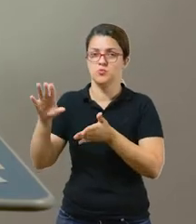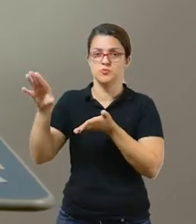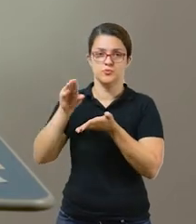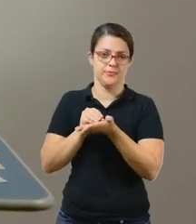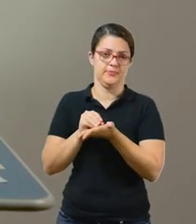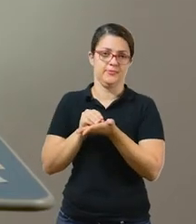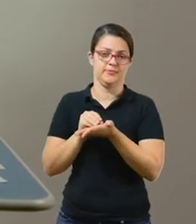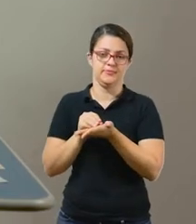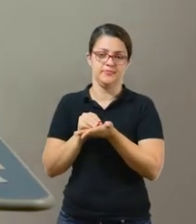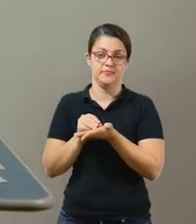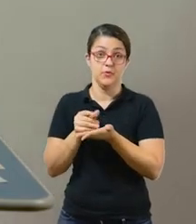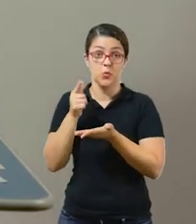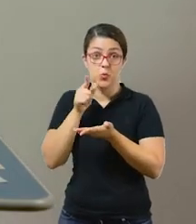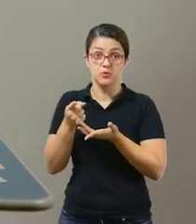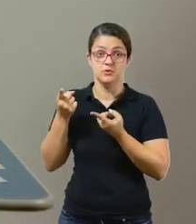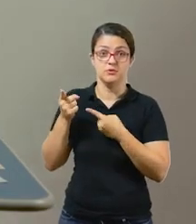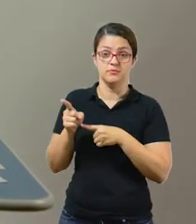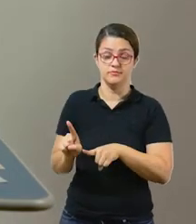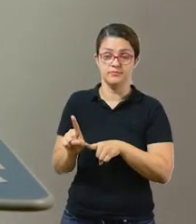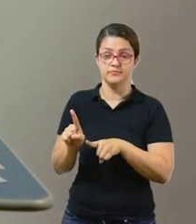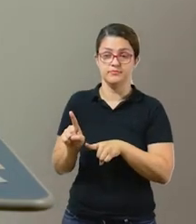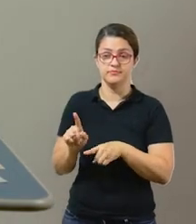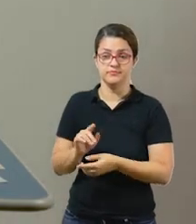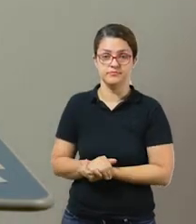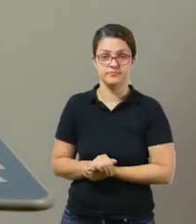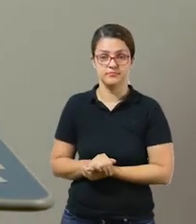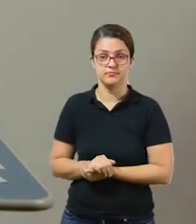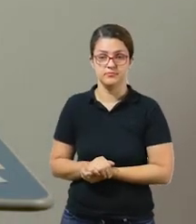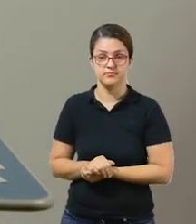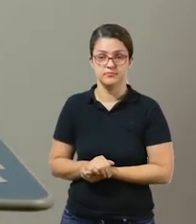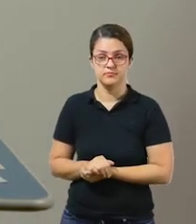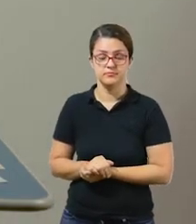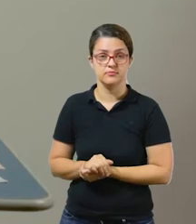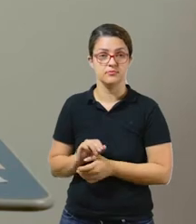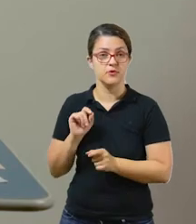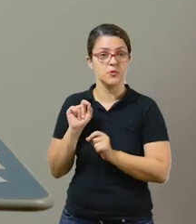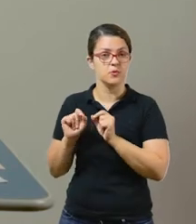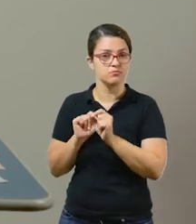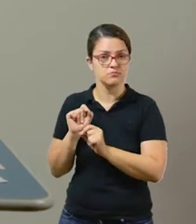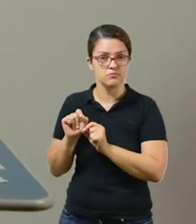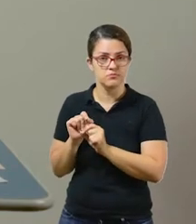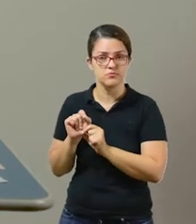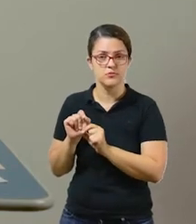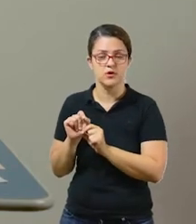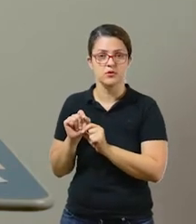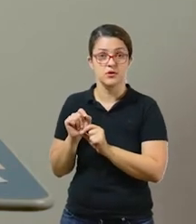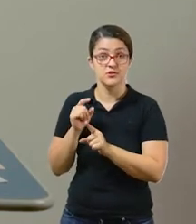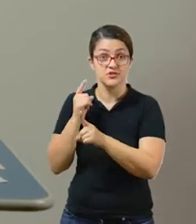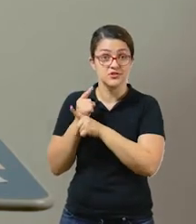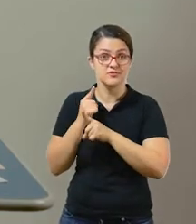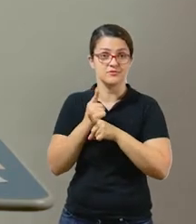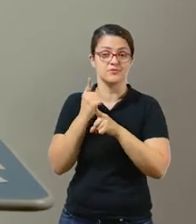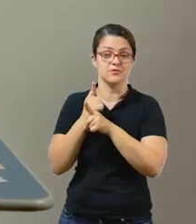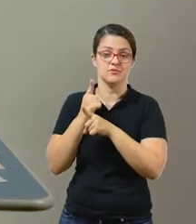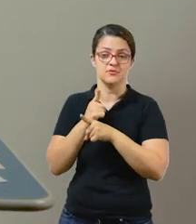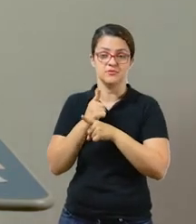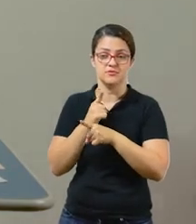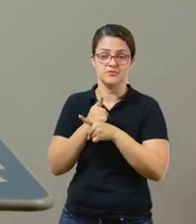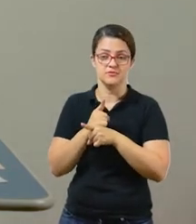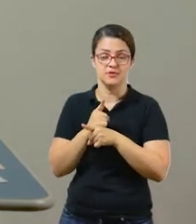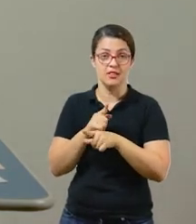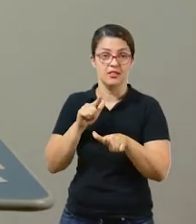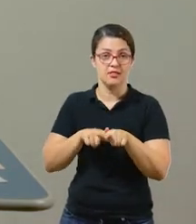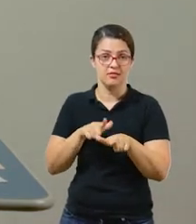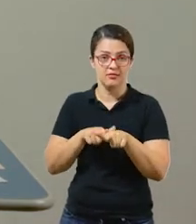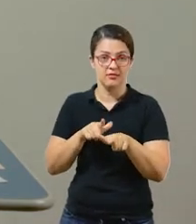vai escrever no caderno. Outro desafio são as palavras da charadinha, as palavras da adivinha, você está